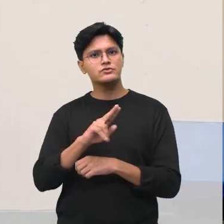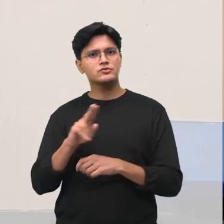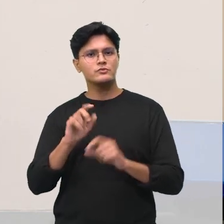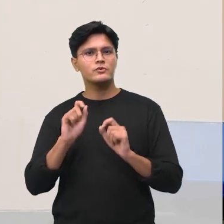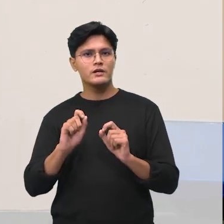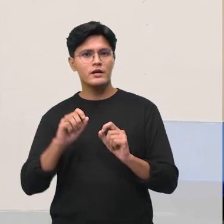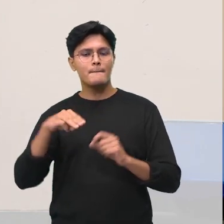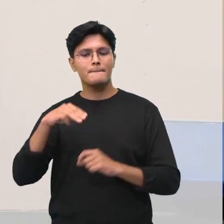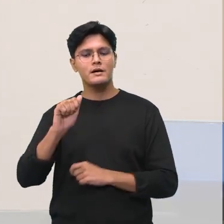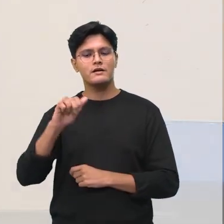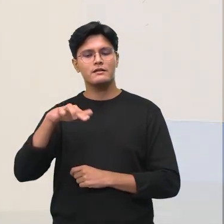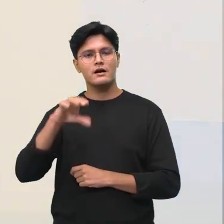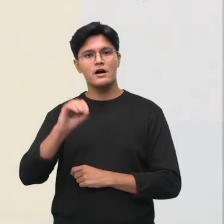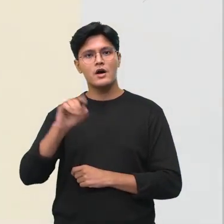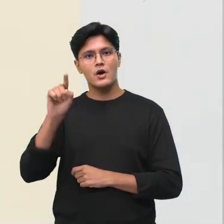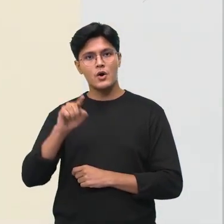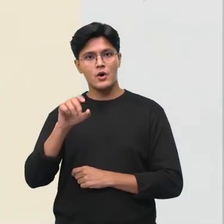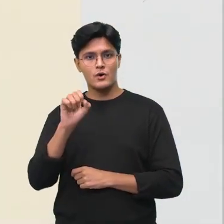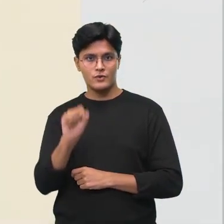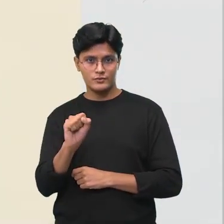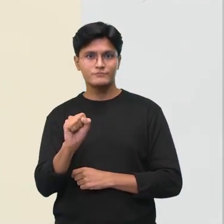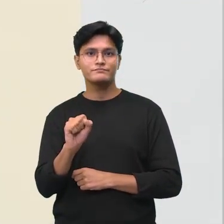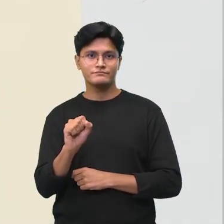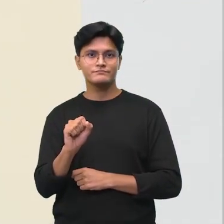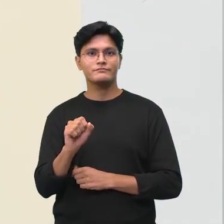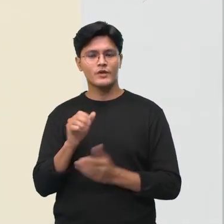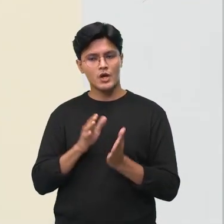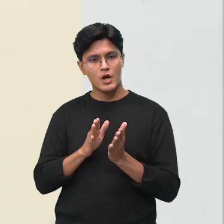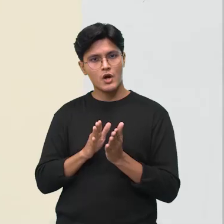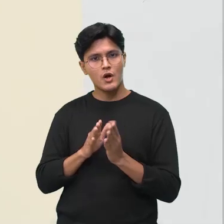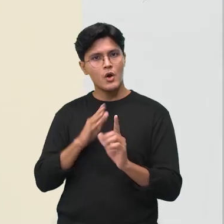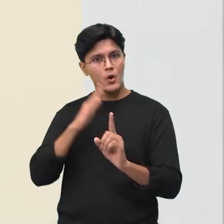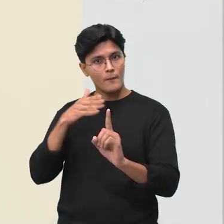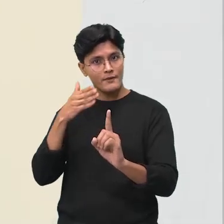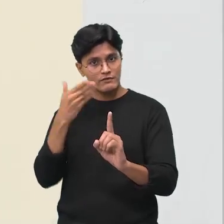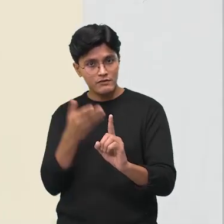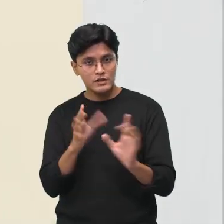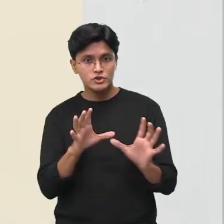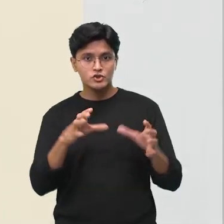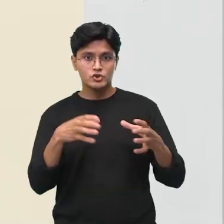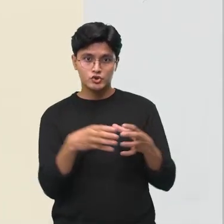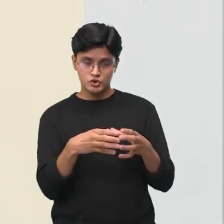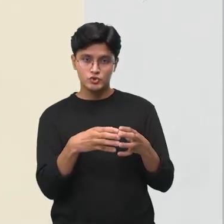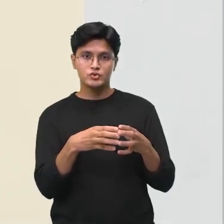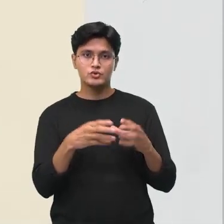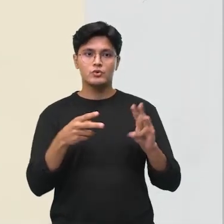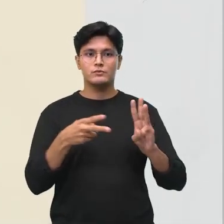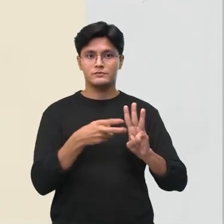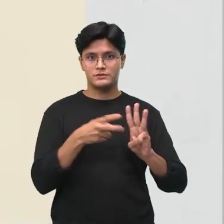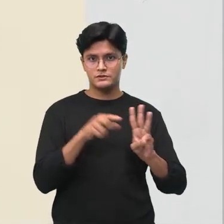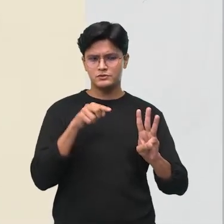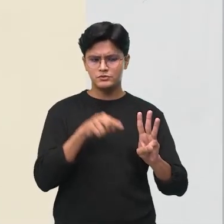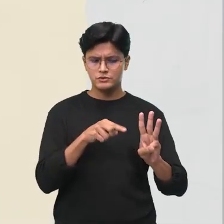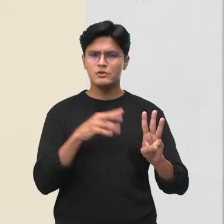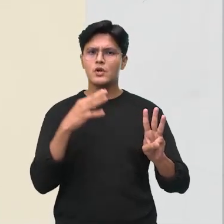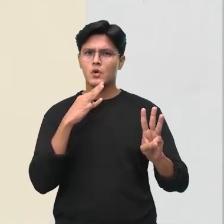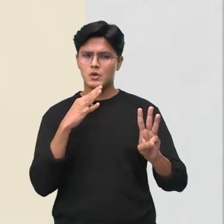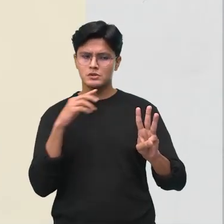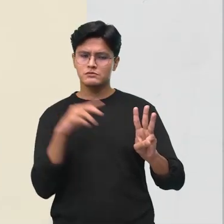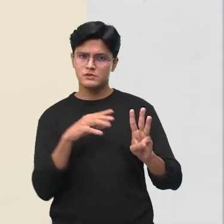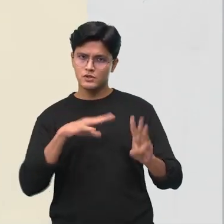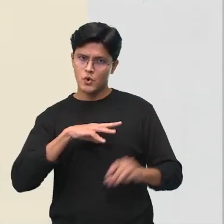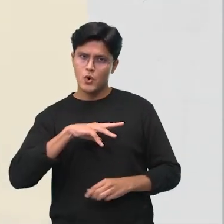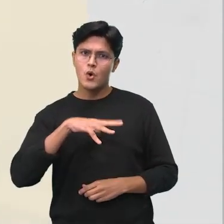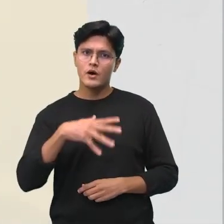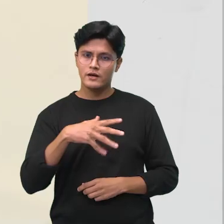Uma homenagem aí ao grupo indígena da região conhecido pela Coragem e Valentia. Hoje,